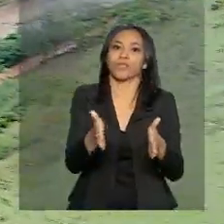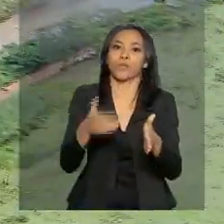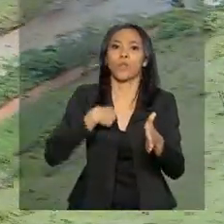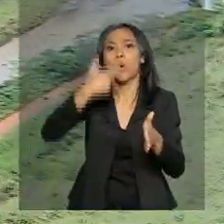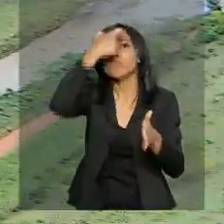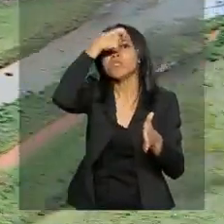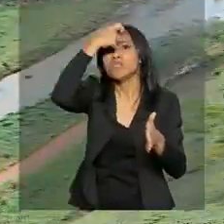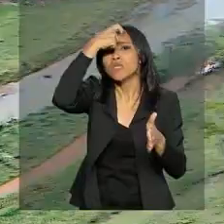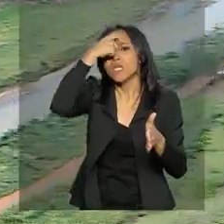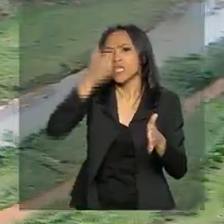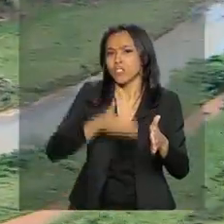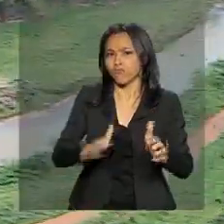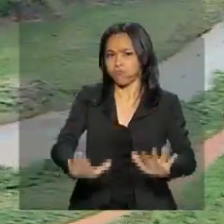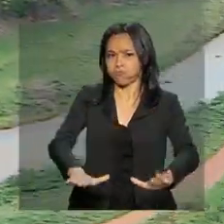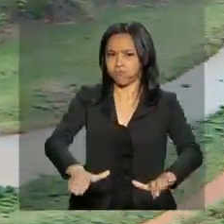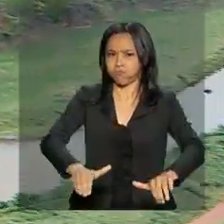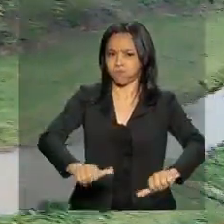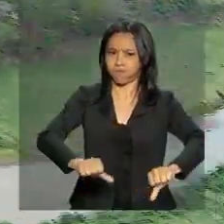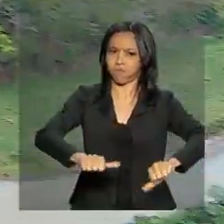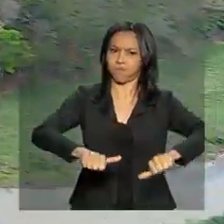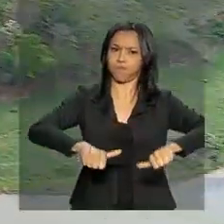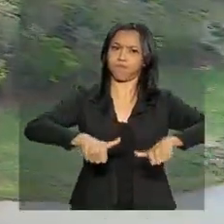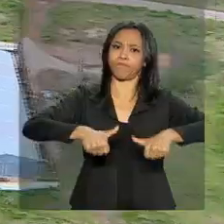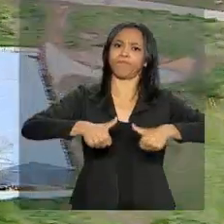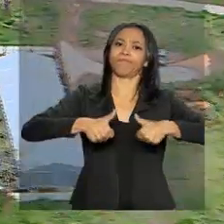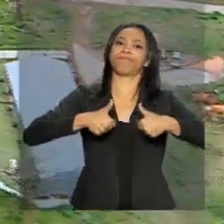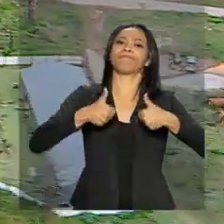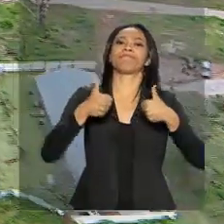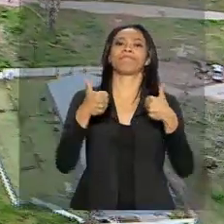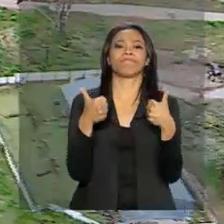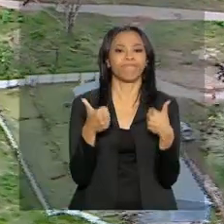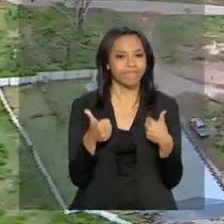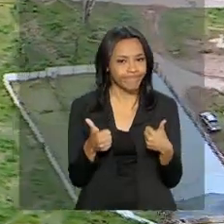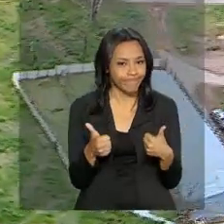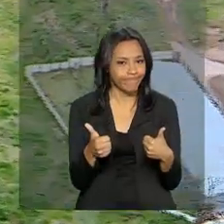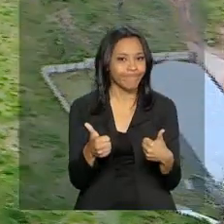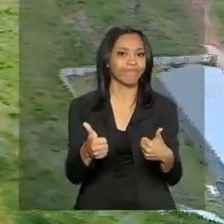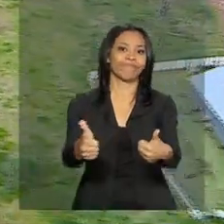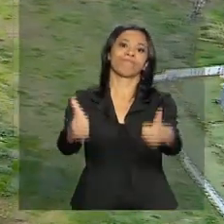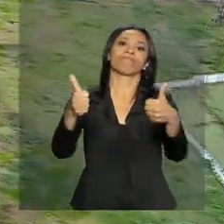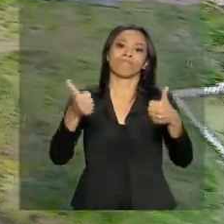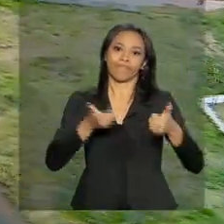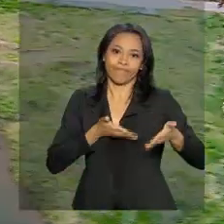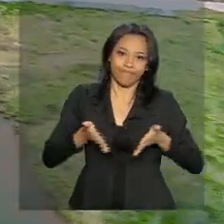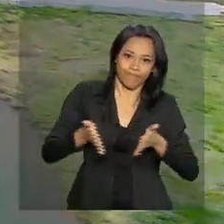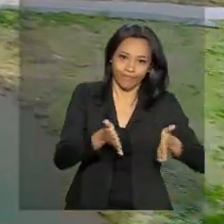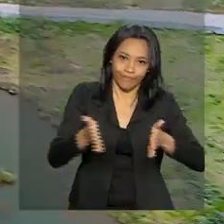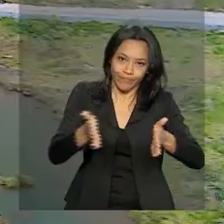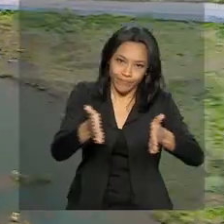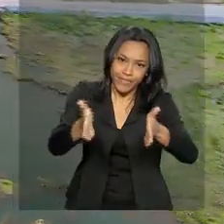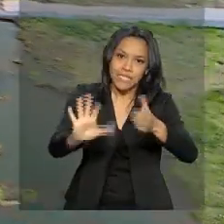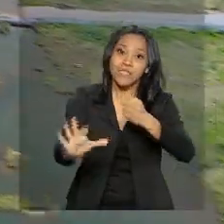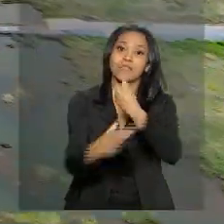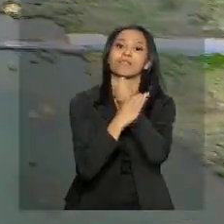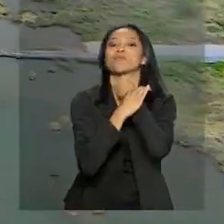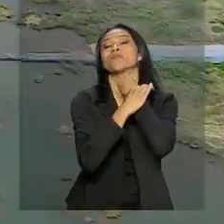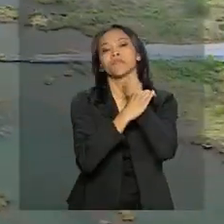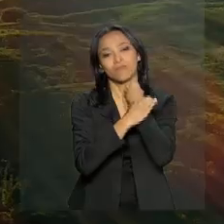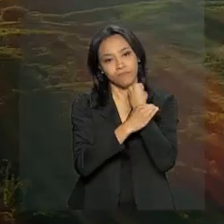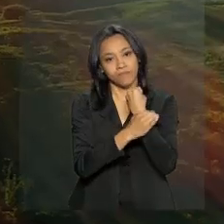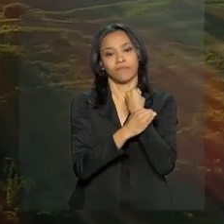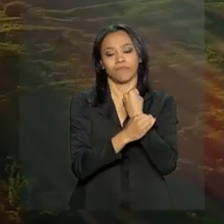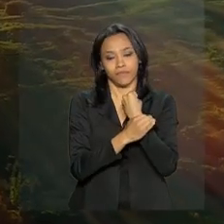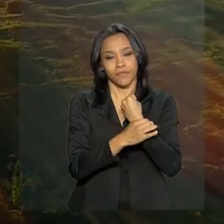consciente e que ela torne a bacia muito mais segura do ponto de vista